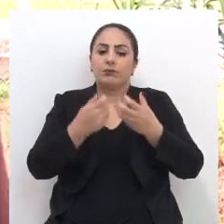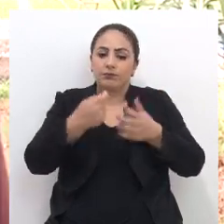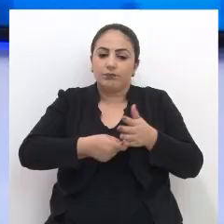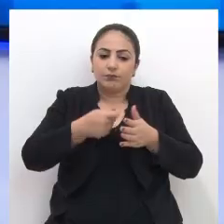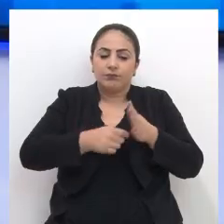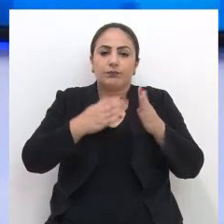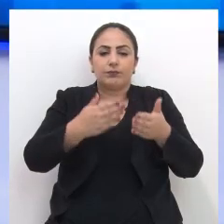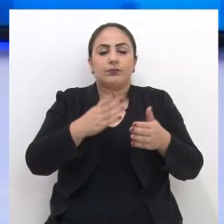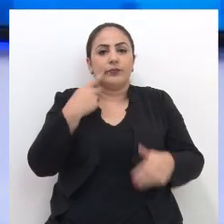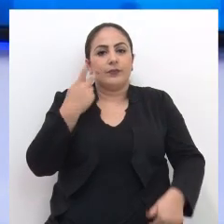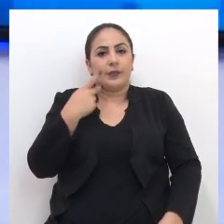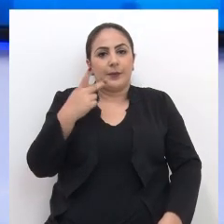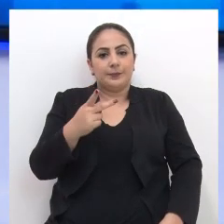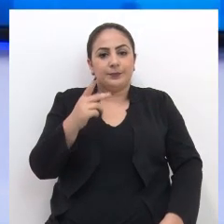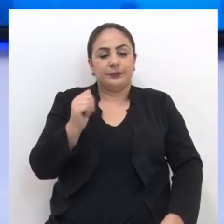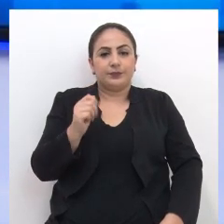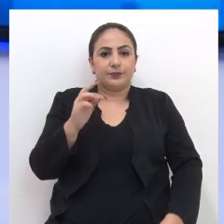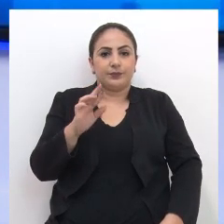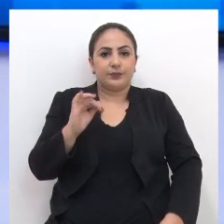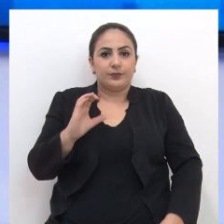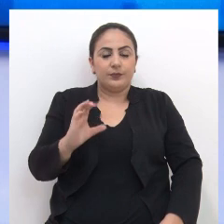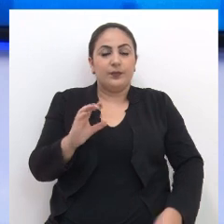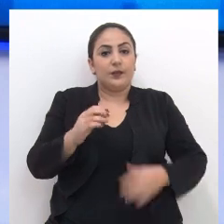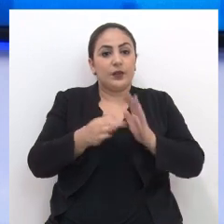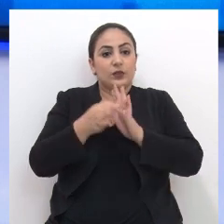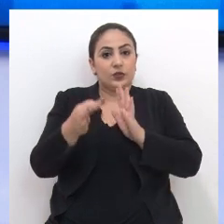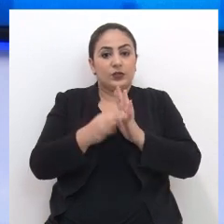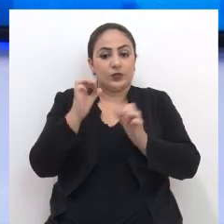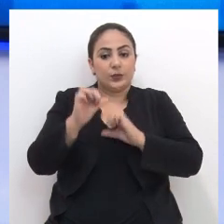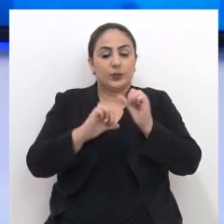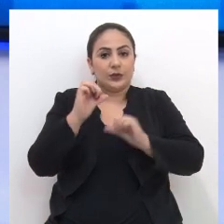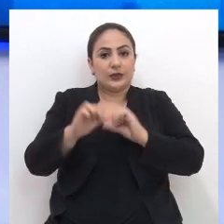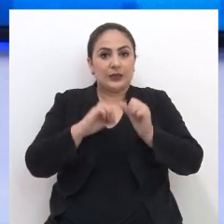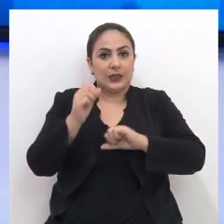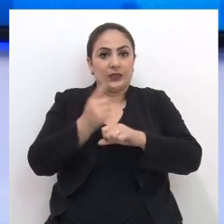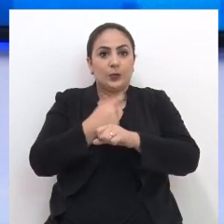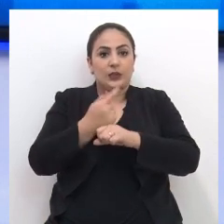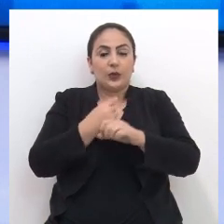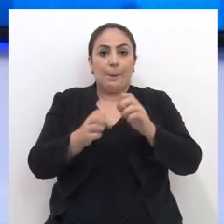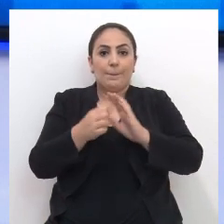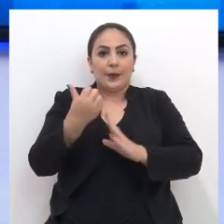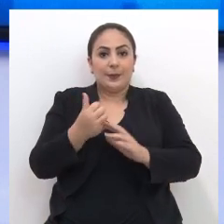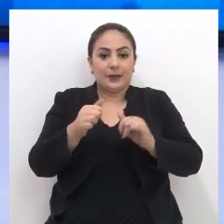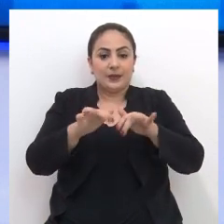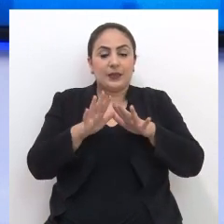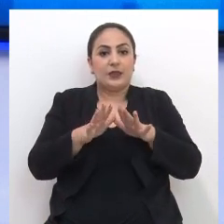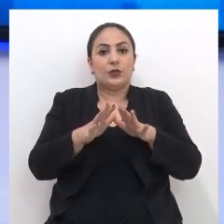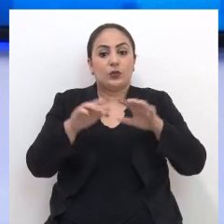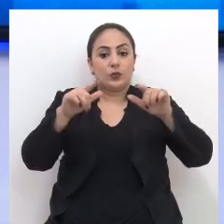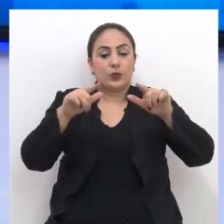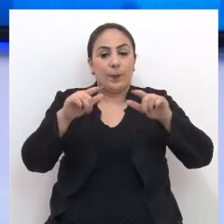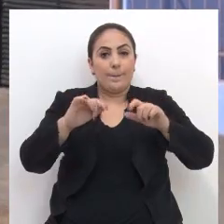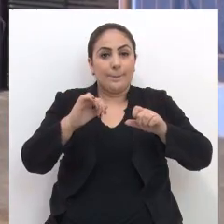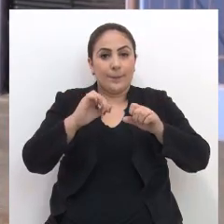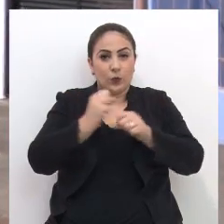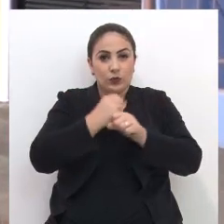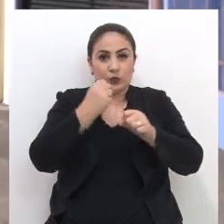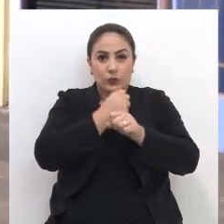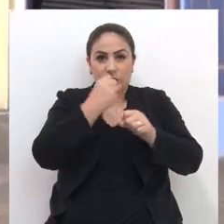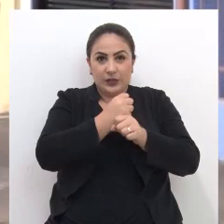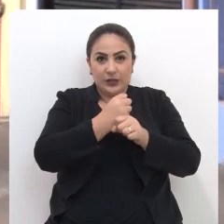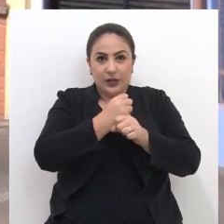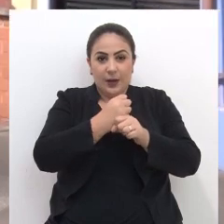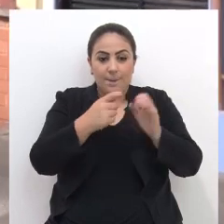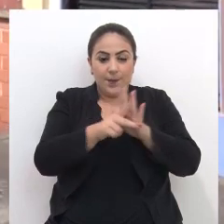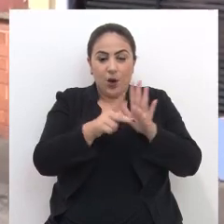se empenhado. Patrick Cavalcante sugere mudança no Ambulatório do Primeiro Centenário para um prédio público. Pô, saúde